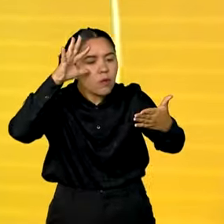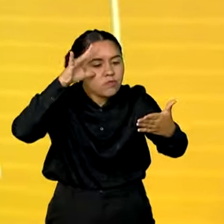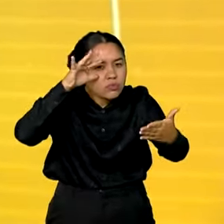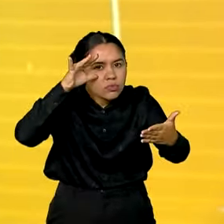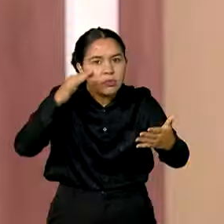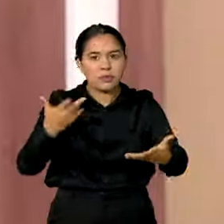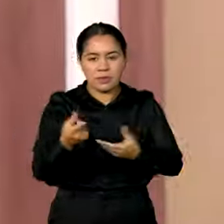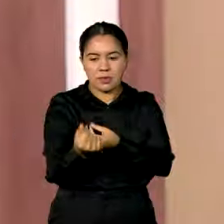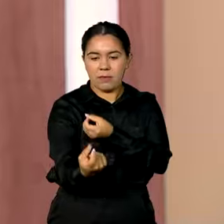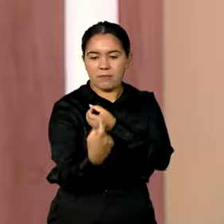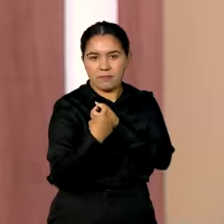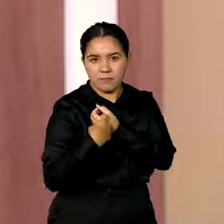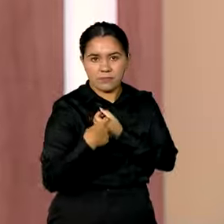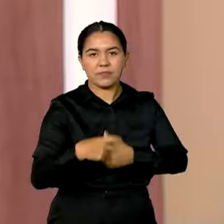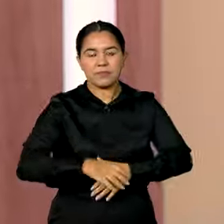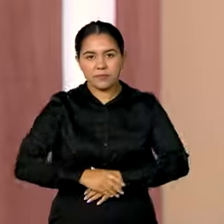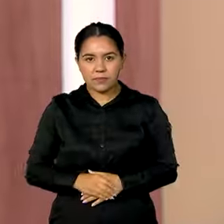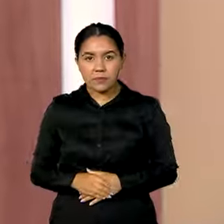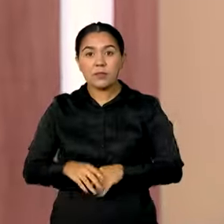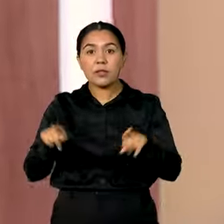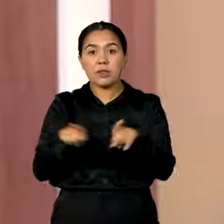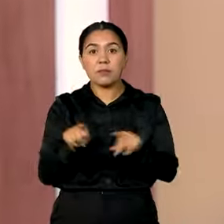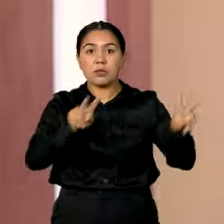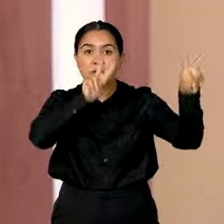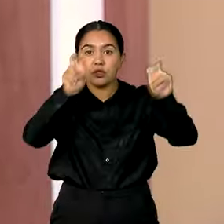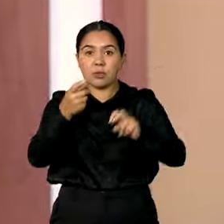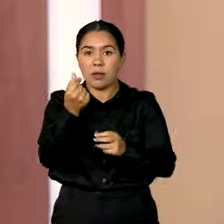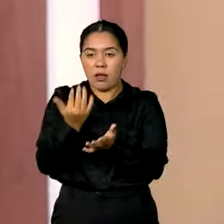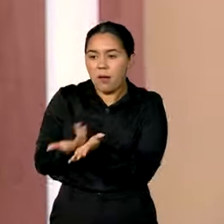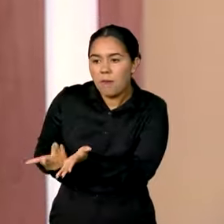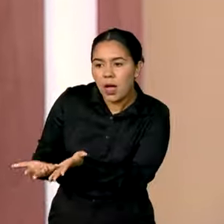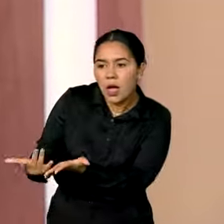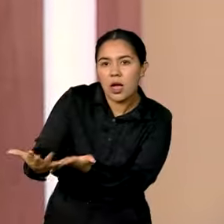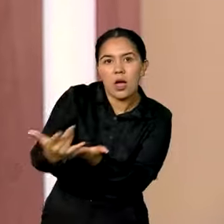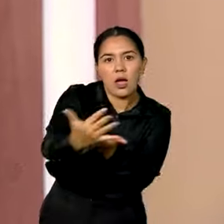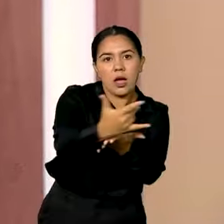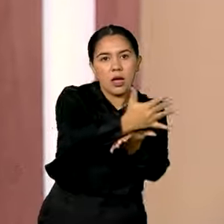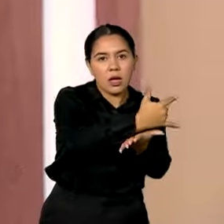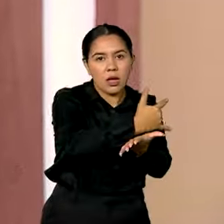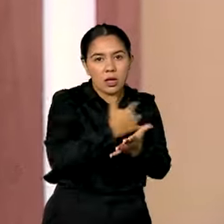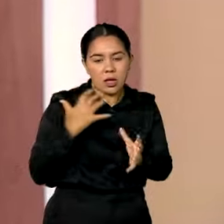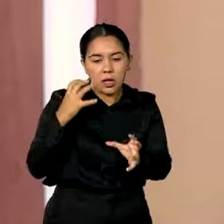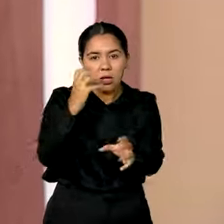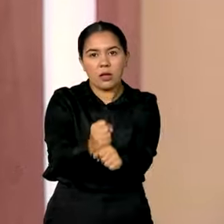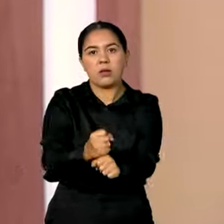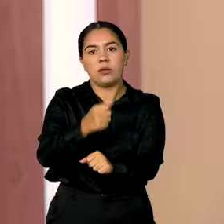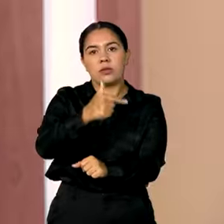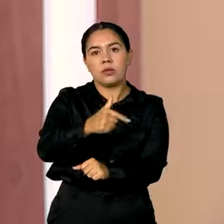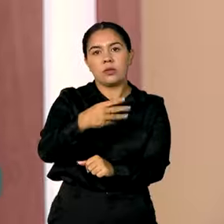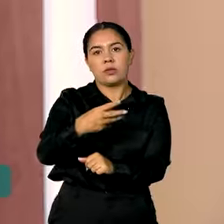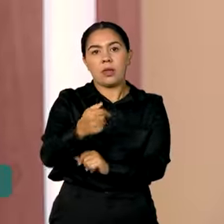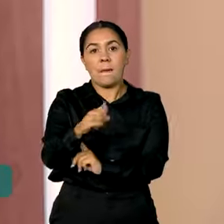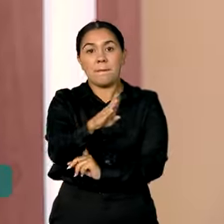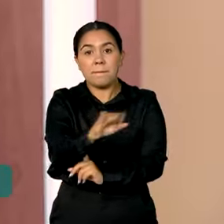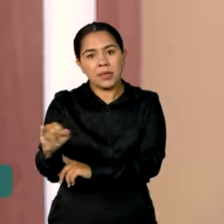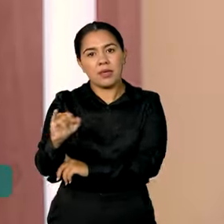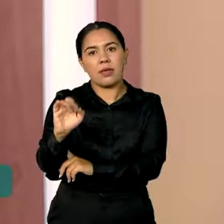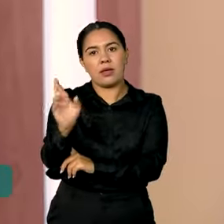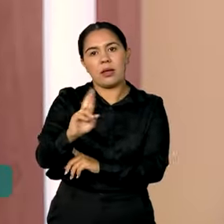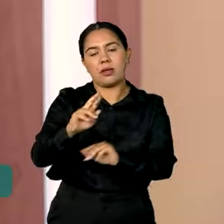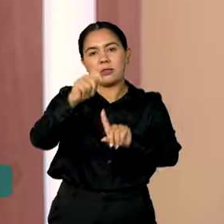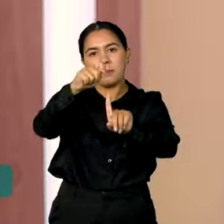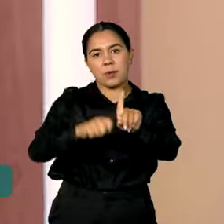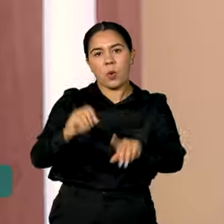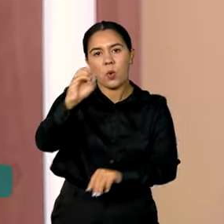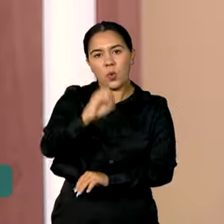restituição. E a arrecadação total das Receitas Federais alcançou 247 bilhões de reais em outubro.